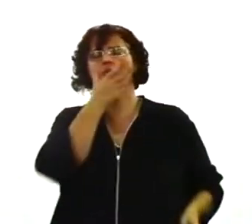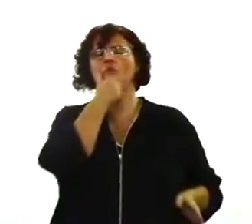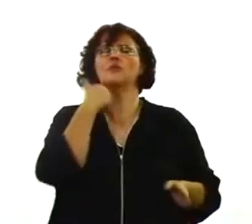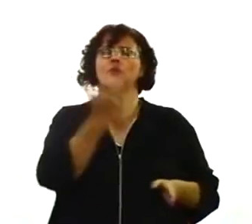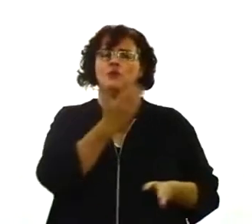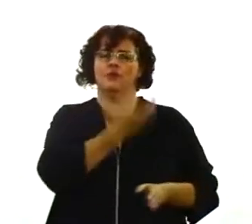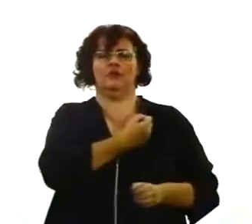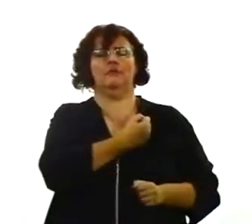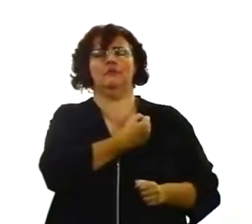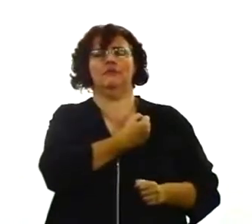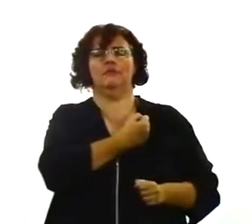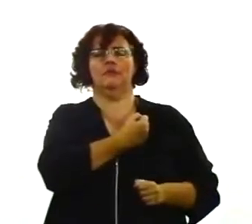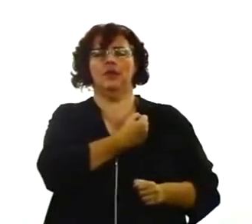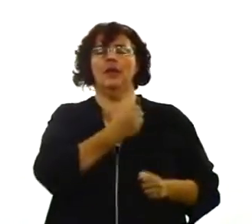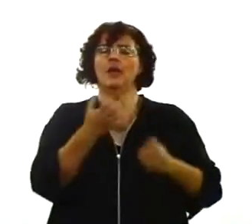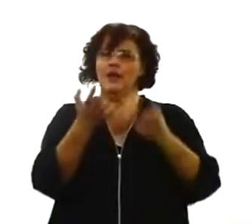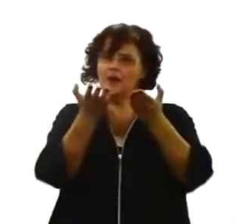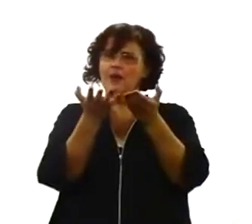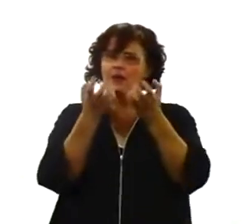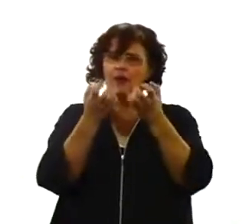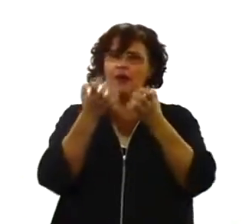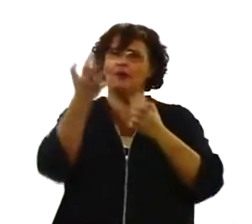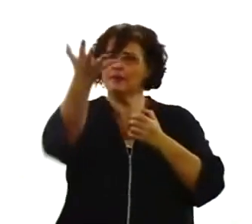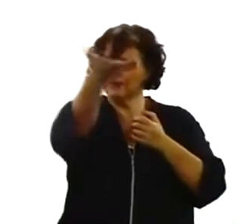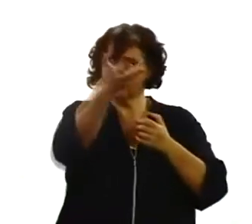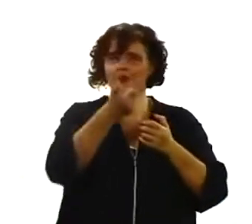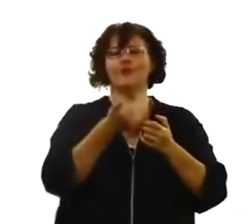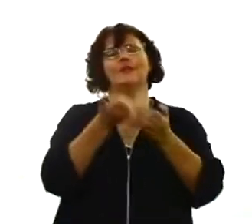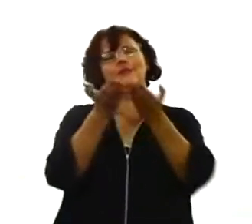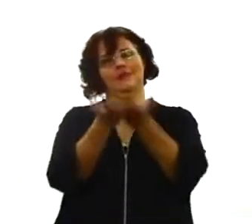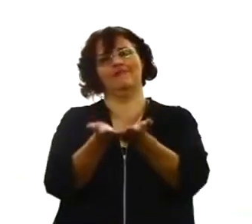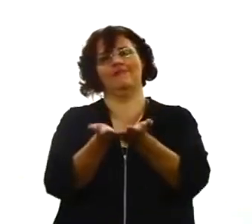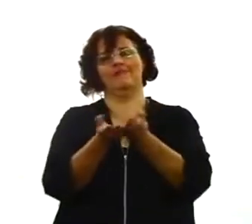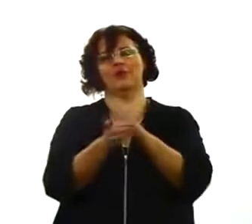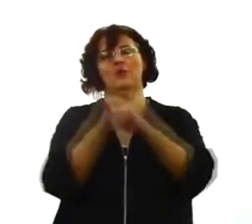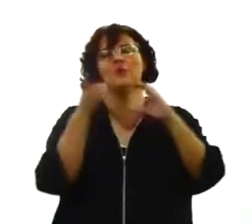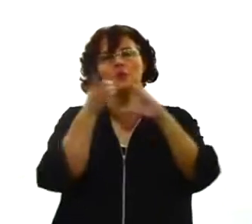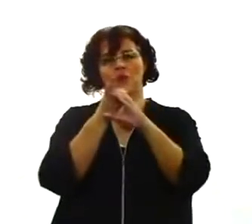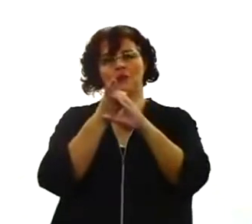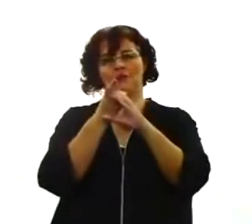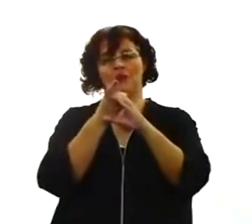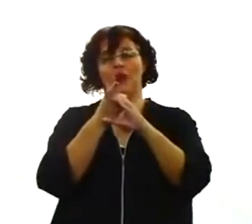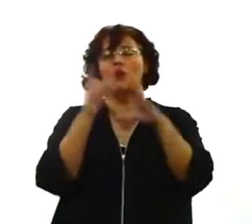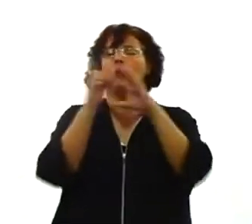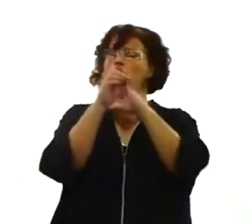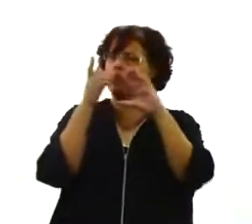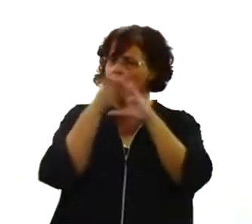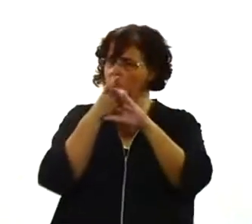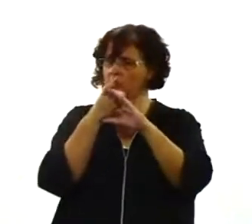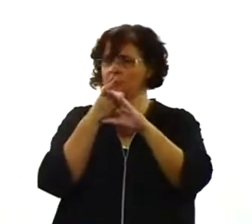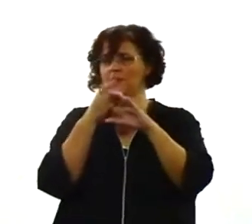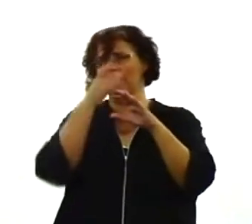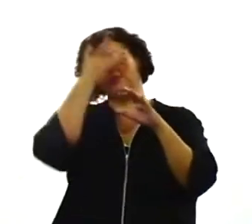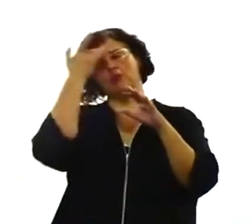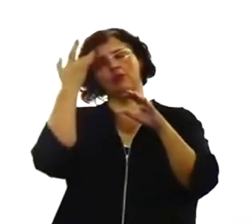Eu queria lhe convidar a participar do culto. O culto é para aqueles que professaram a fé em Jesus Cristo. Você